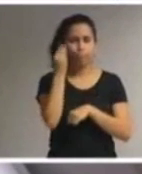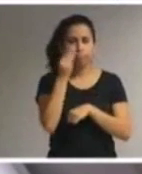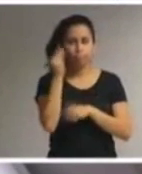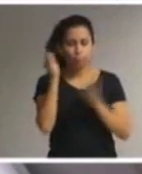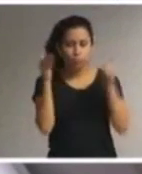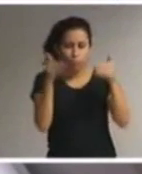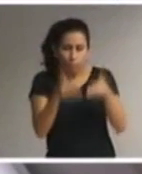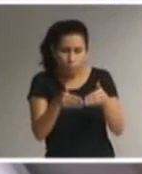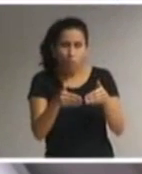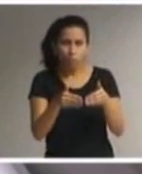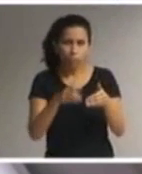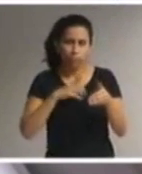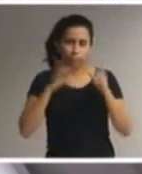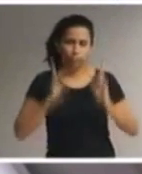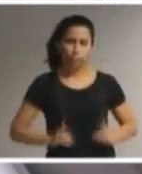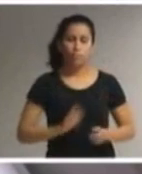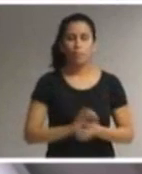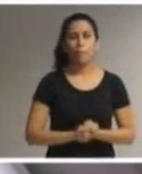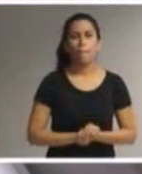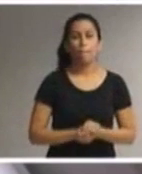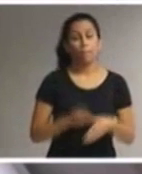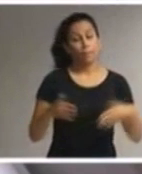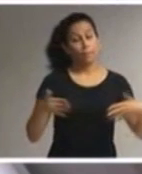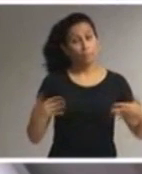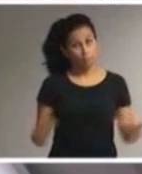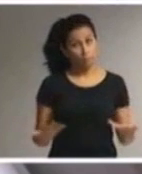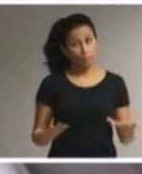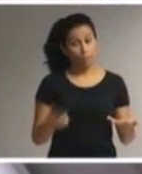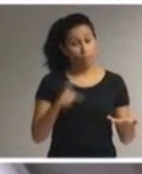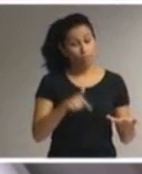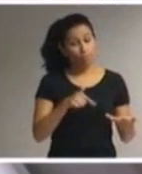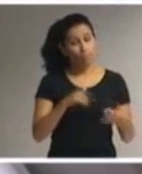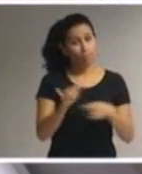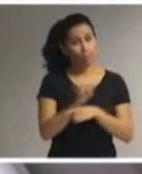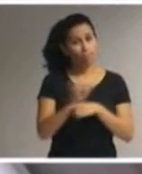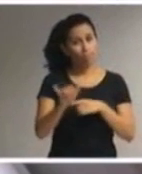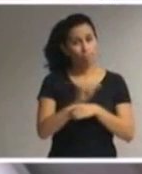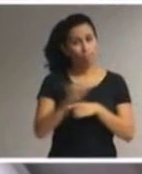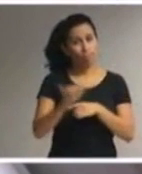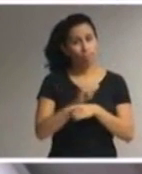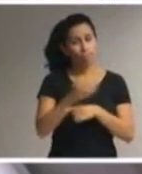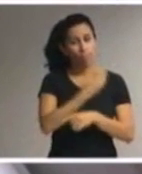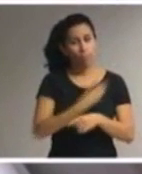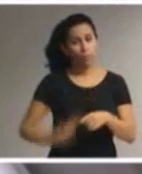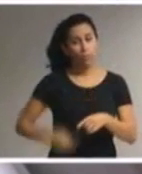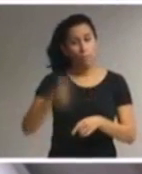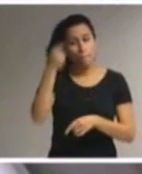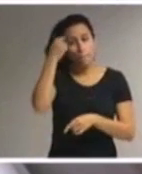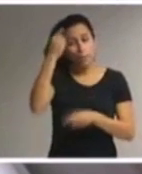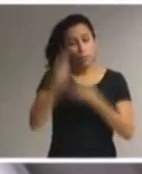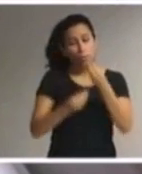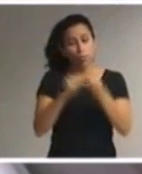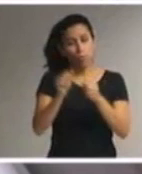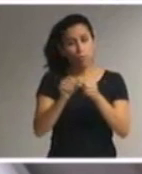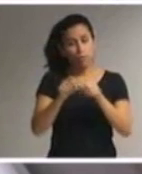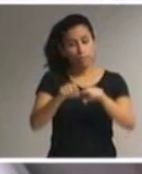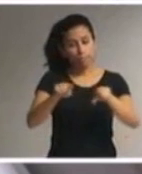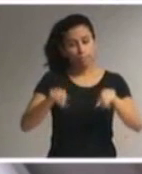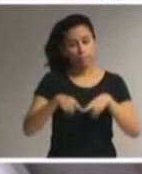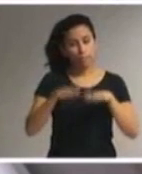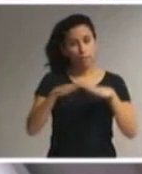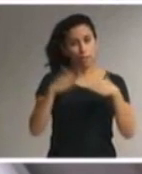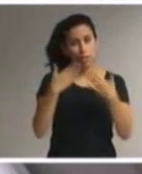educacional. Bem, essa foi a forma como o poder público decidiu fazer em suas escolas nas escolas públicas.